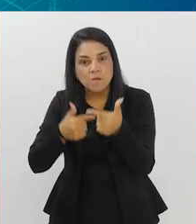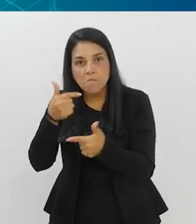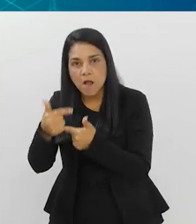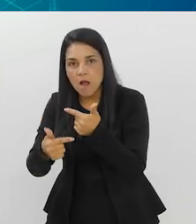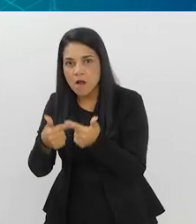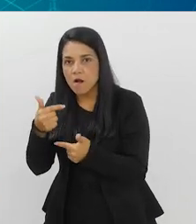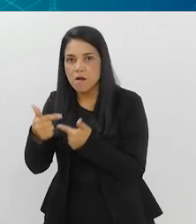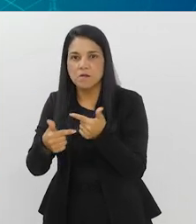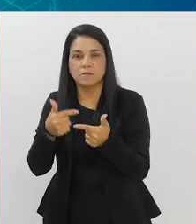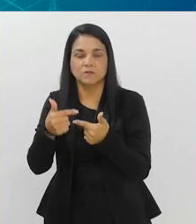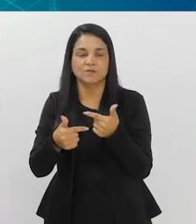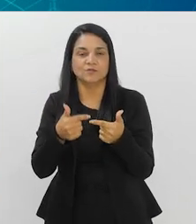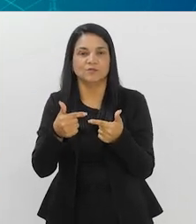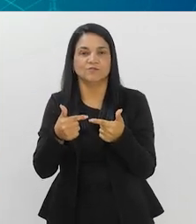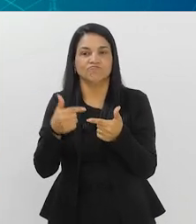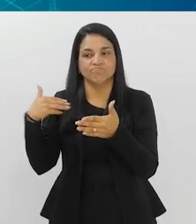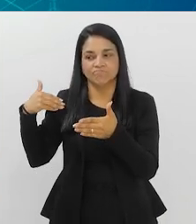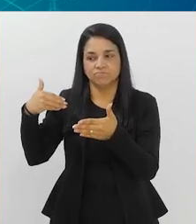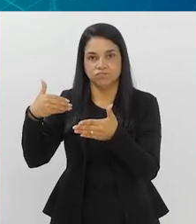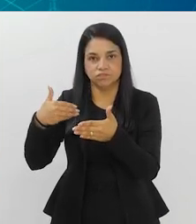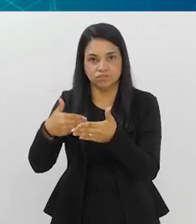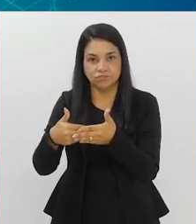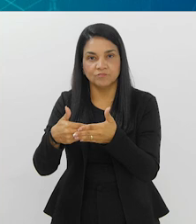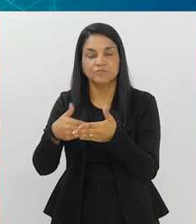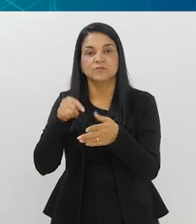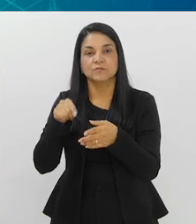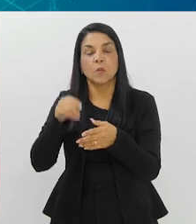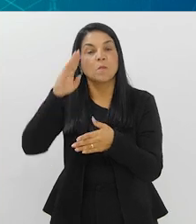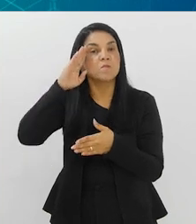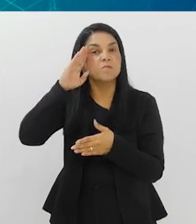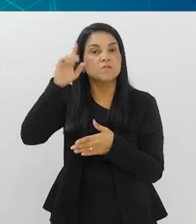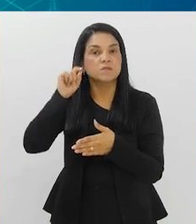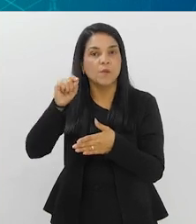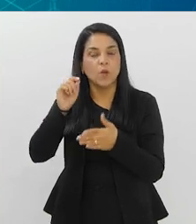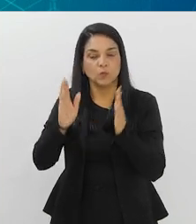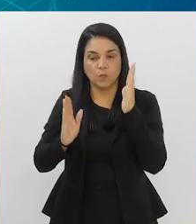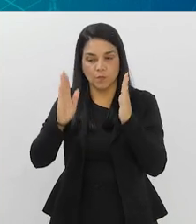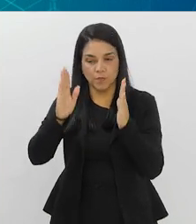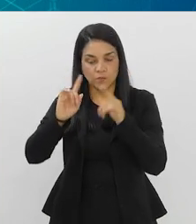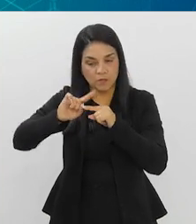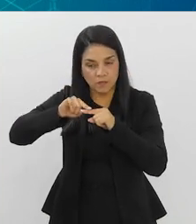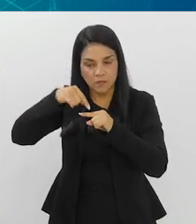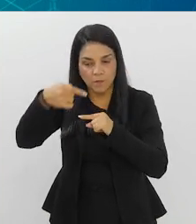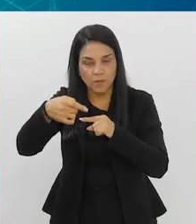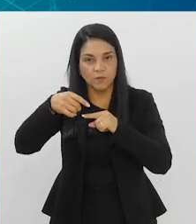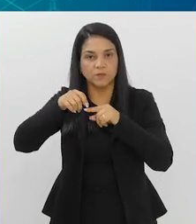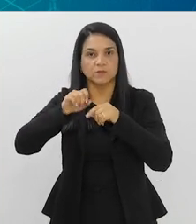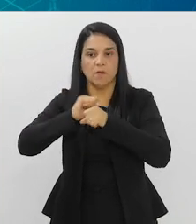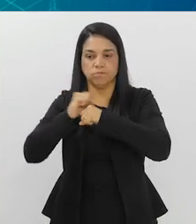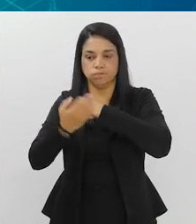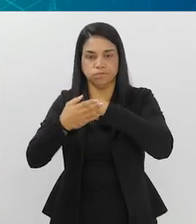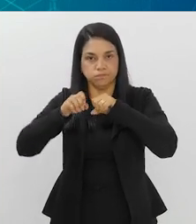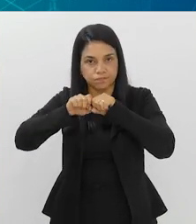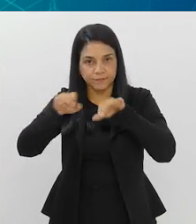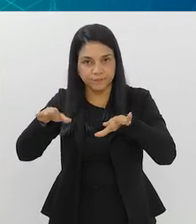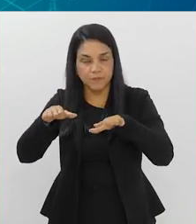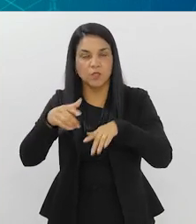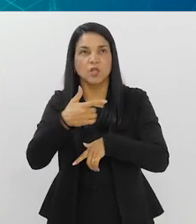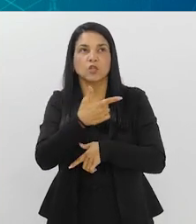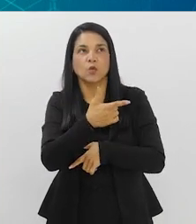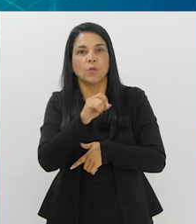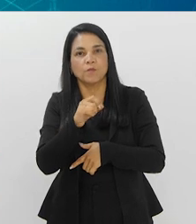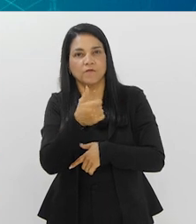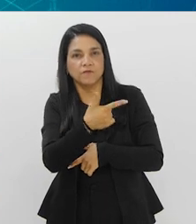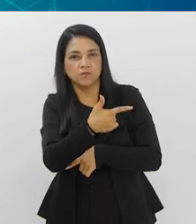trabalho nos últimos anos feito principalmente no período pós-pandêmico, vamos